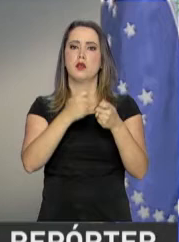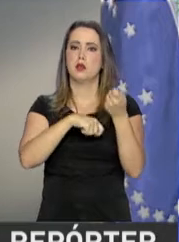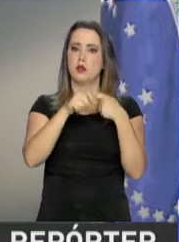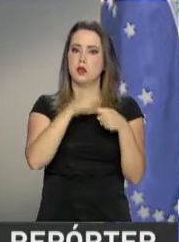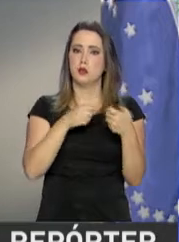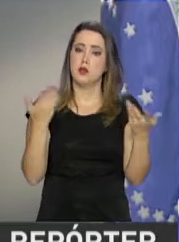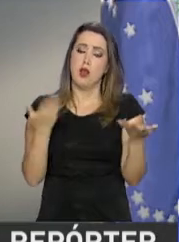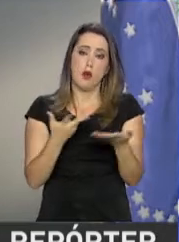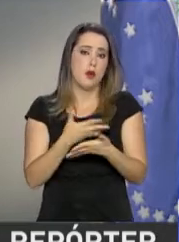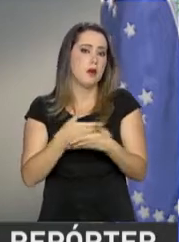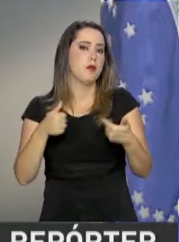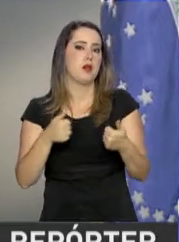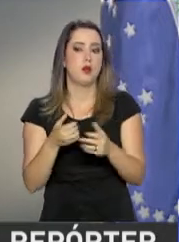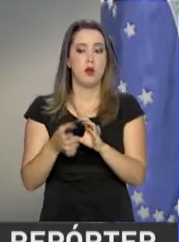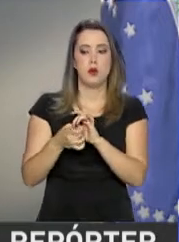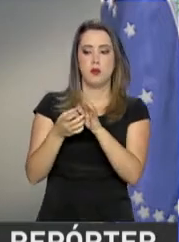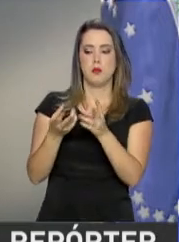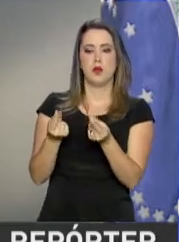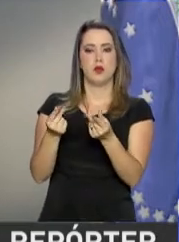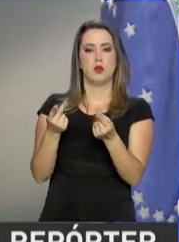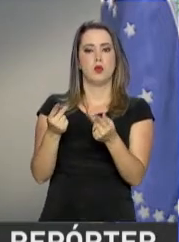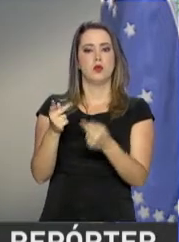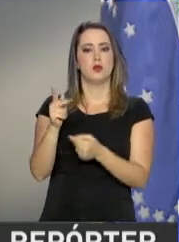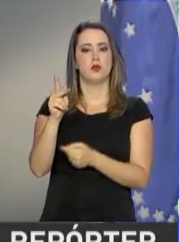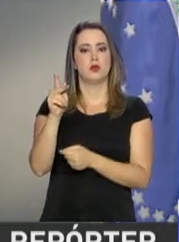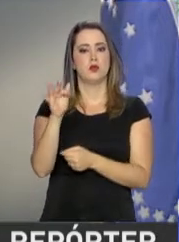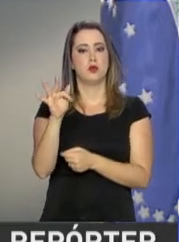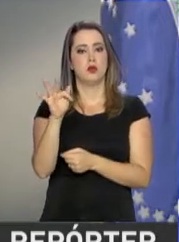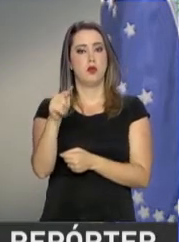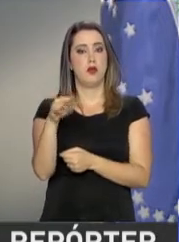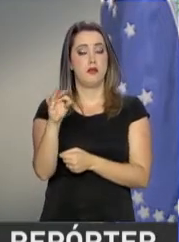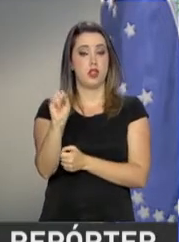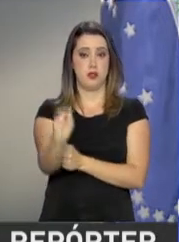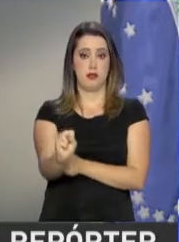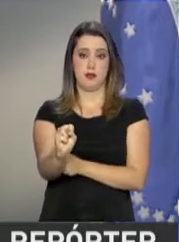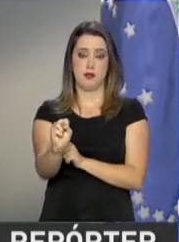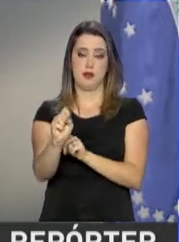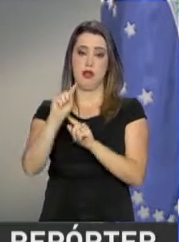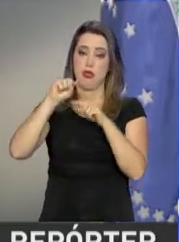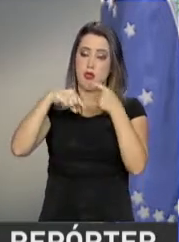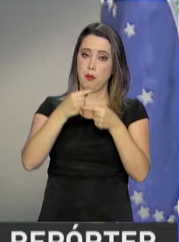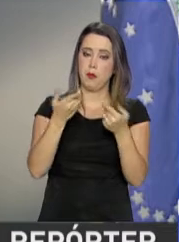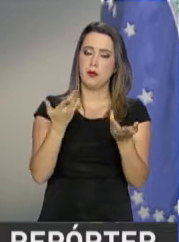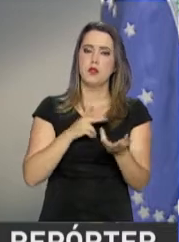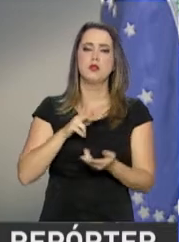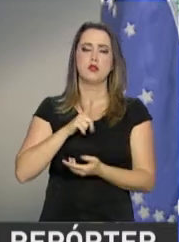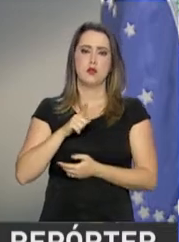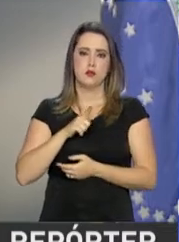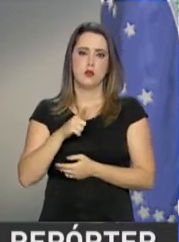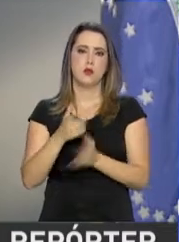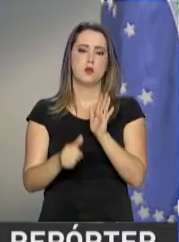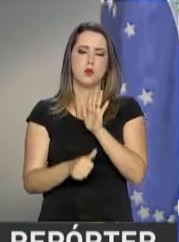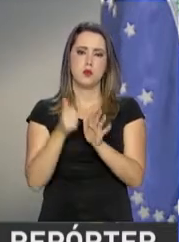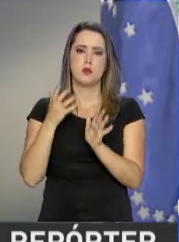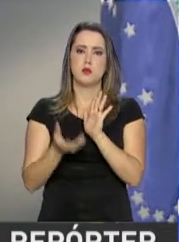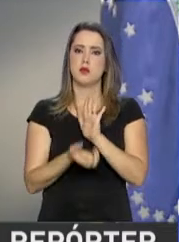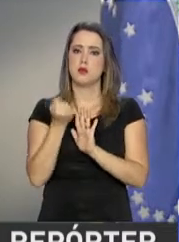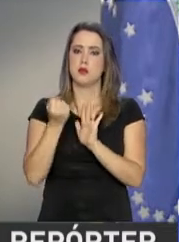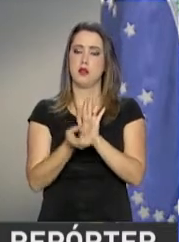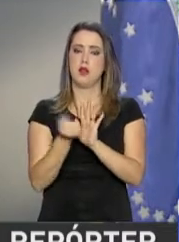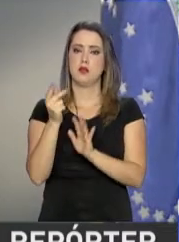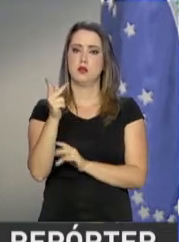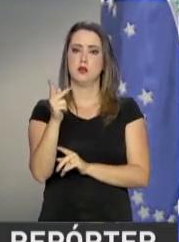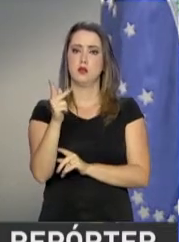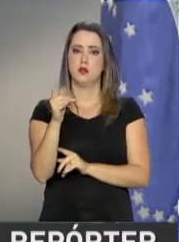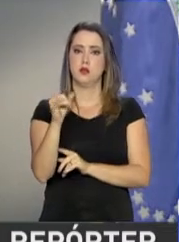liberei para você o saldo das contas inativas do fundo de garantia. Depois, tivemos os primeiros saques do PIS